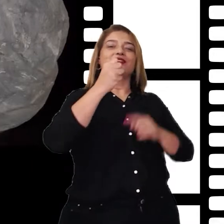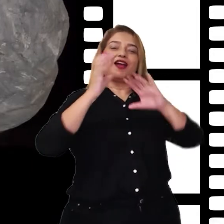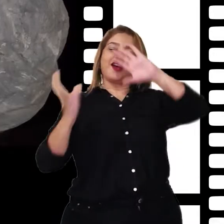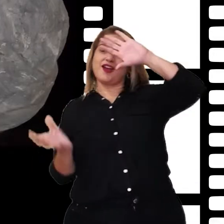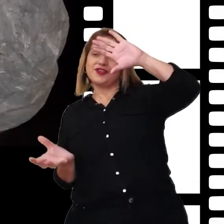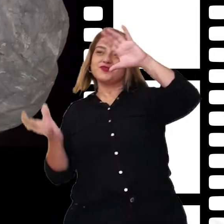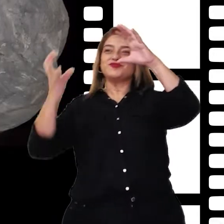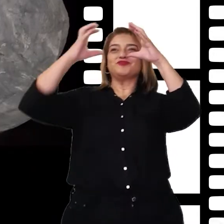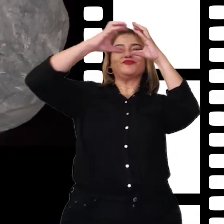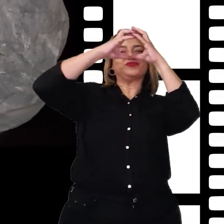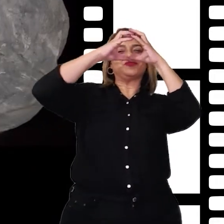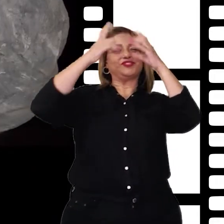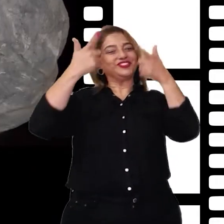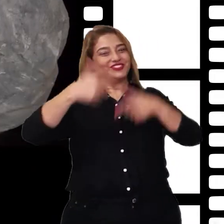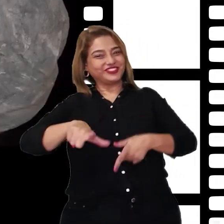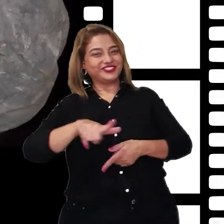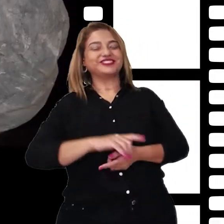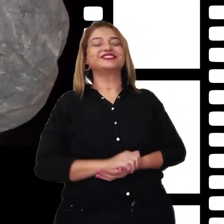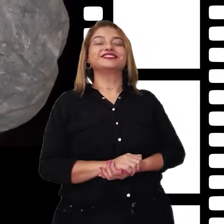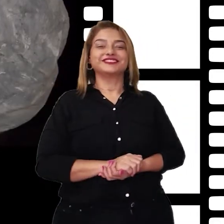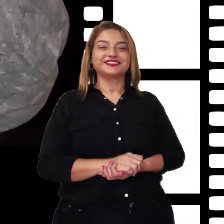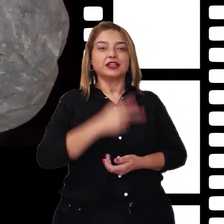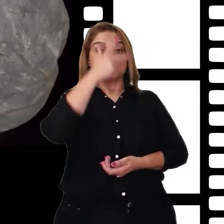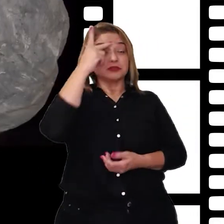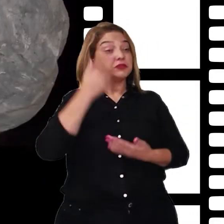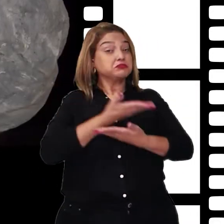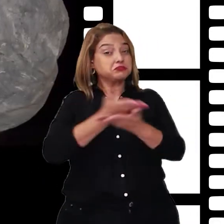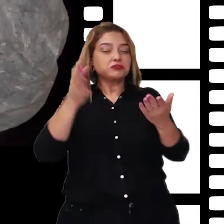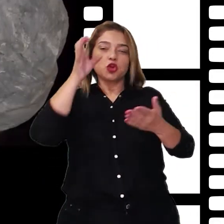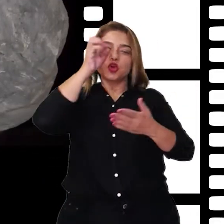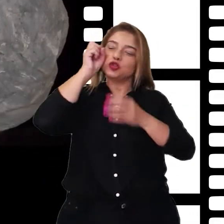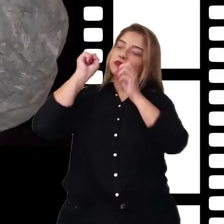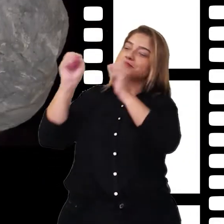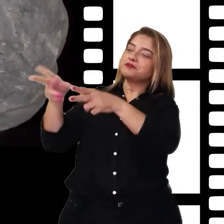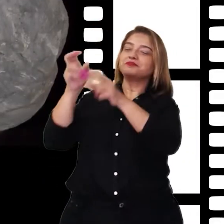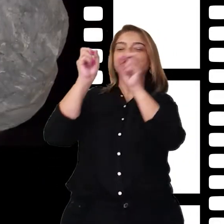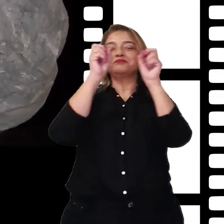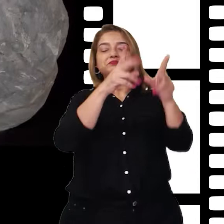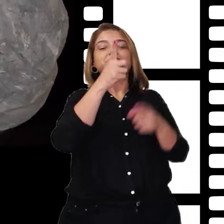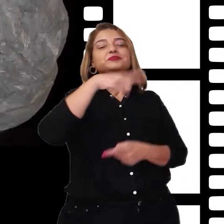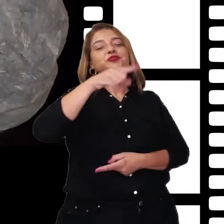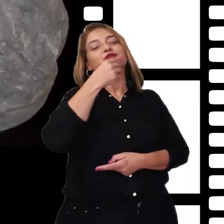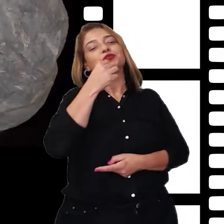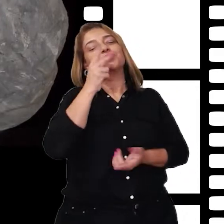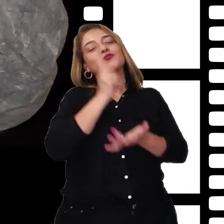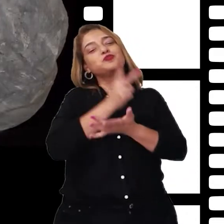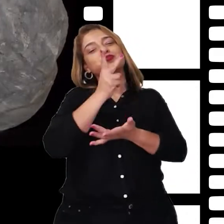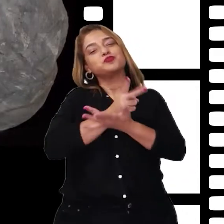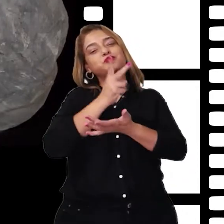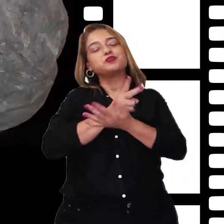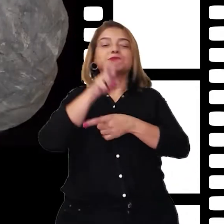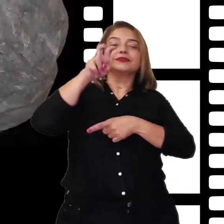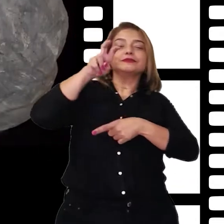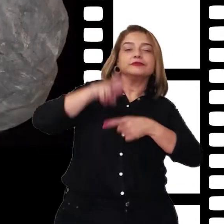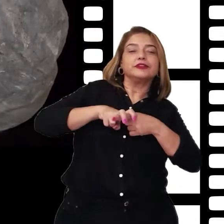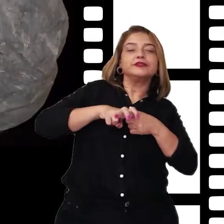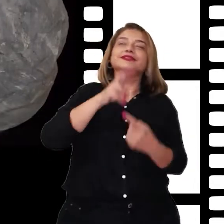voltou lá para o céu. Depois que todos foram dormir, o menino ficou lá, sentado novamente,